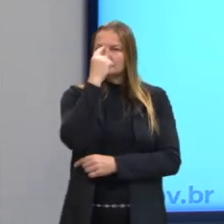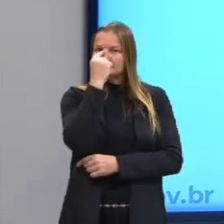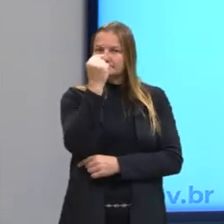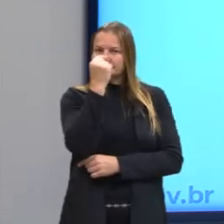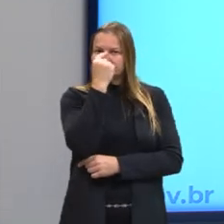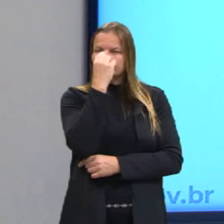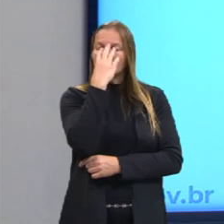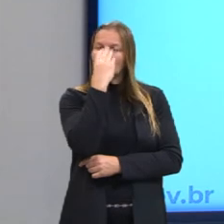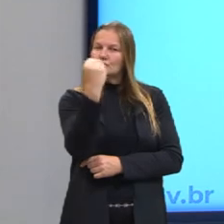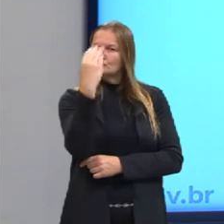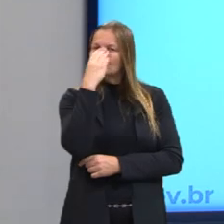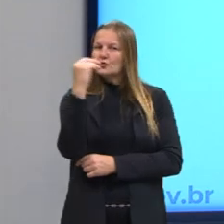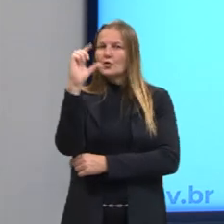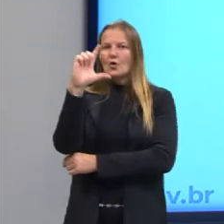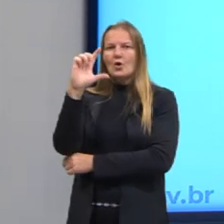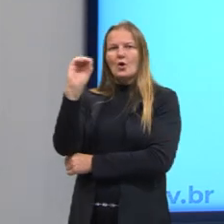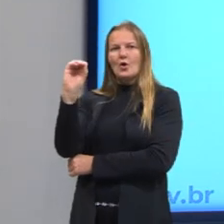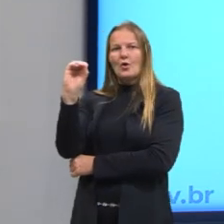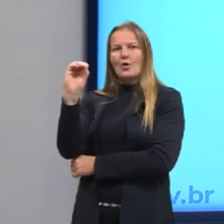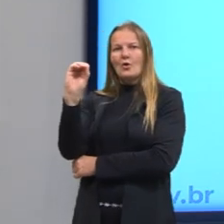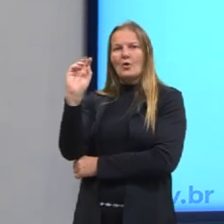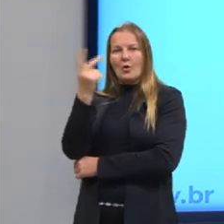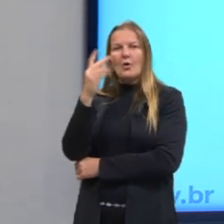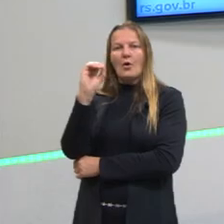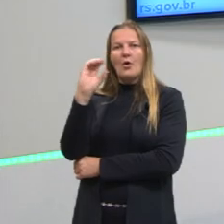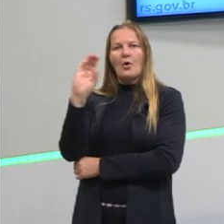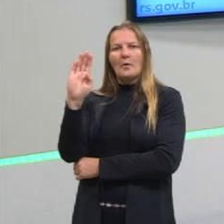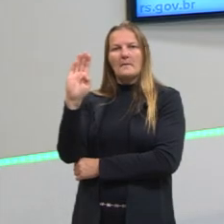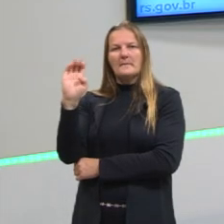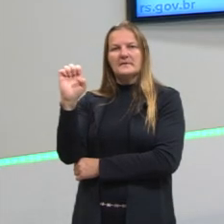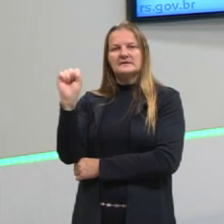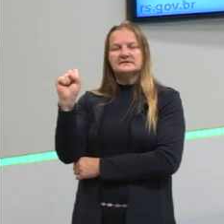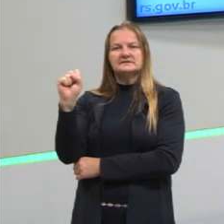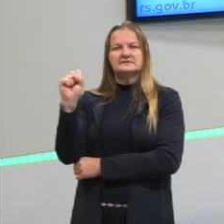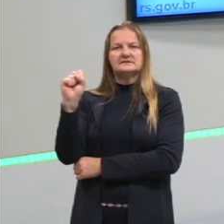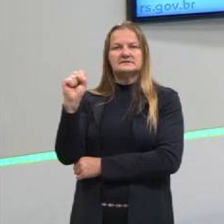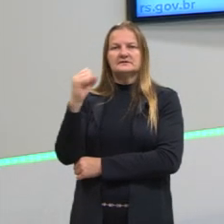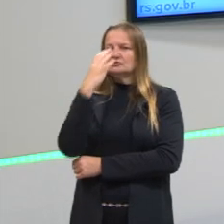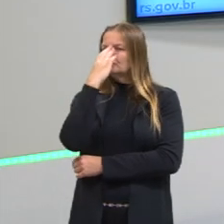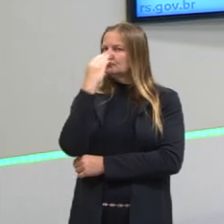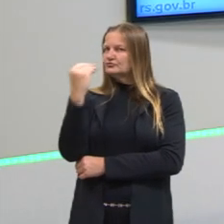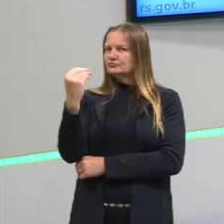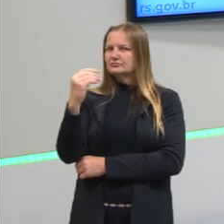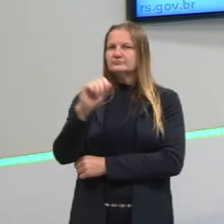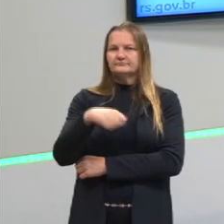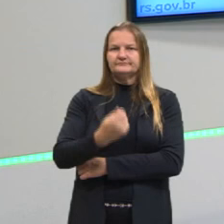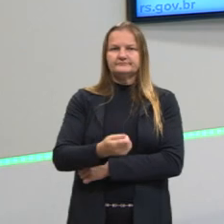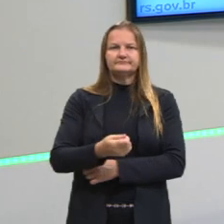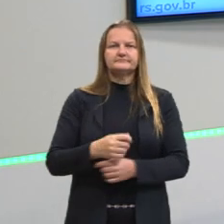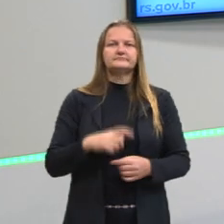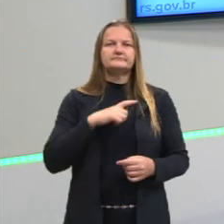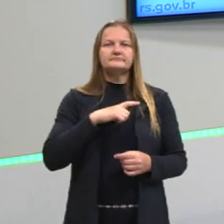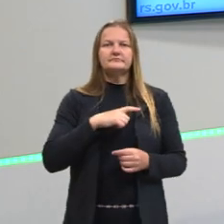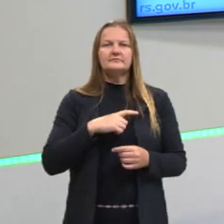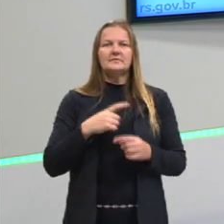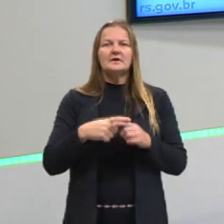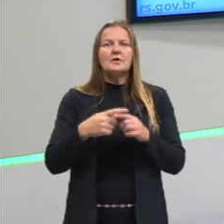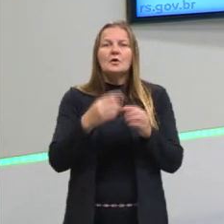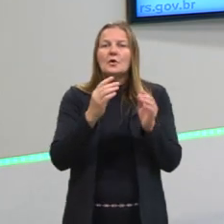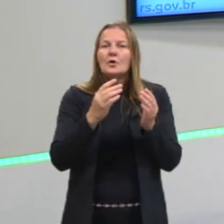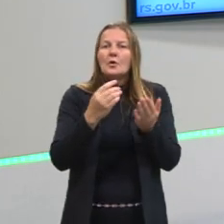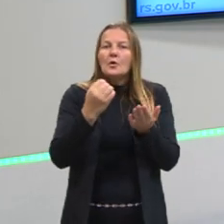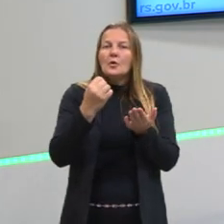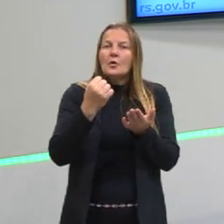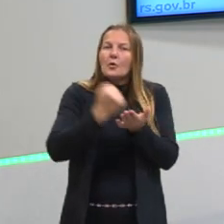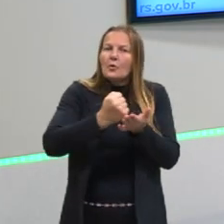Hobbes, o autor do Leviathan, que vai ter aquela capa que a gente analisou ali no início, ele é um filósofo contratualista e ele vai